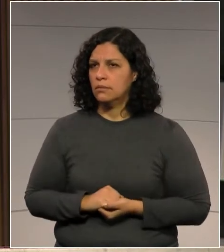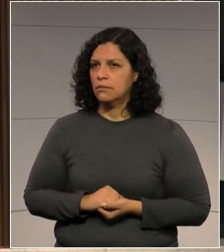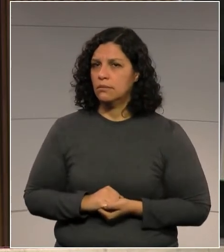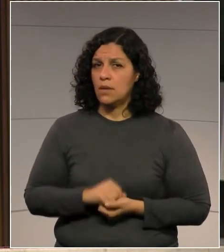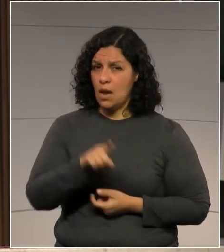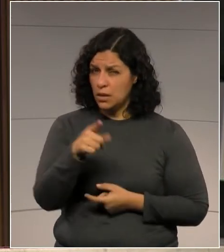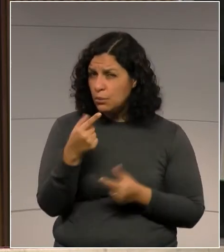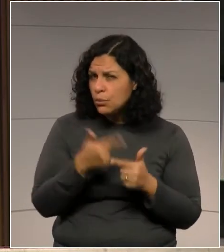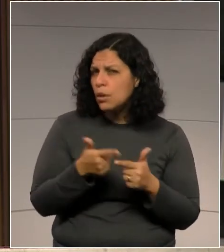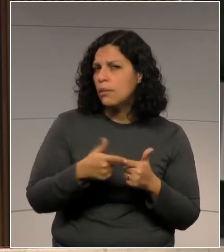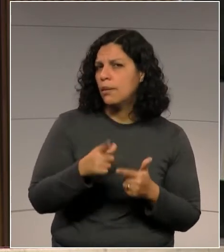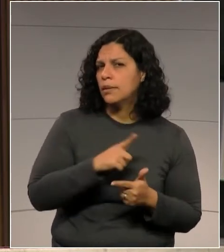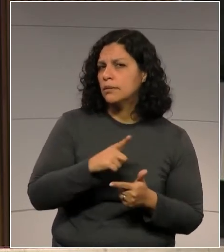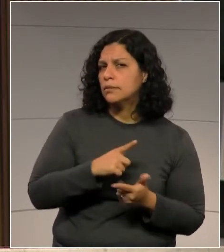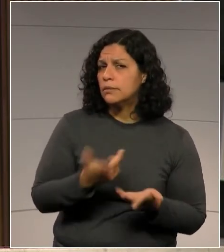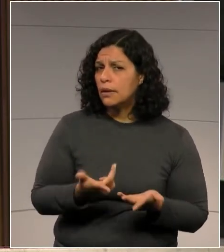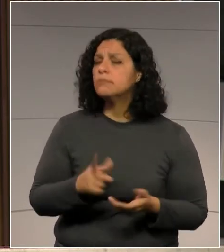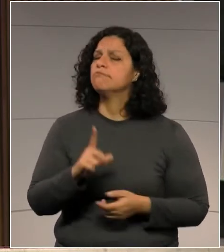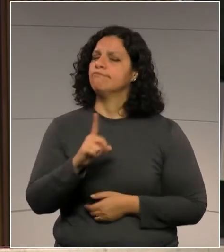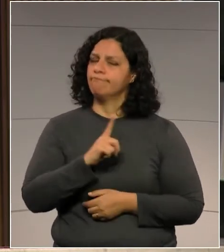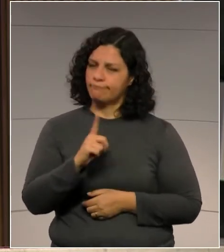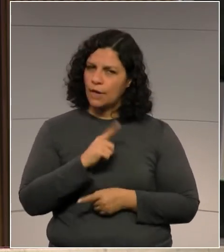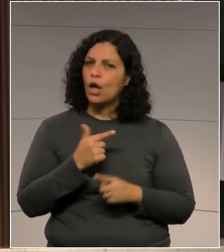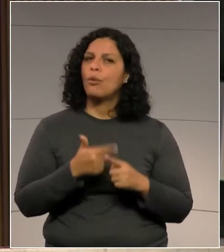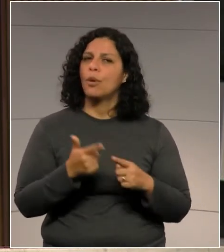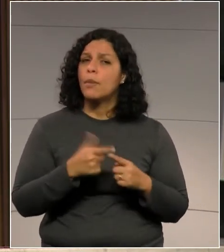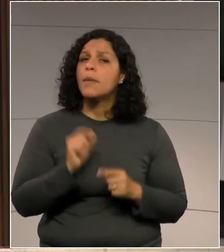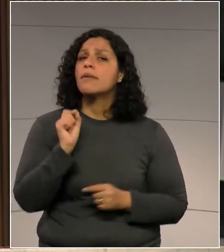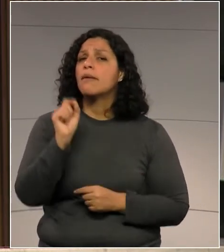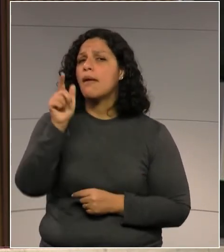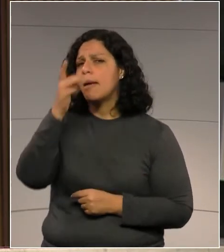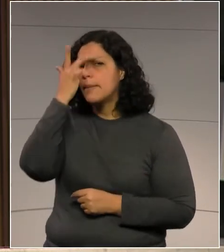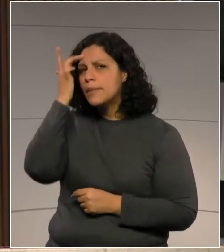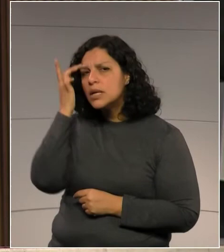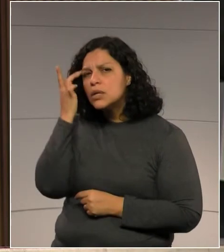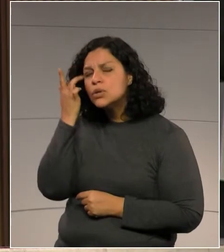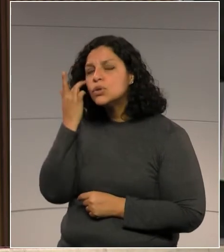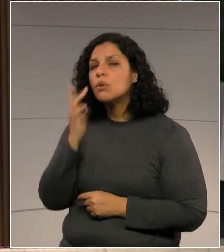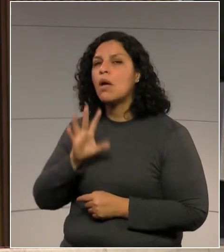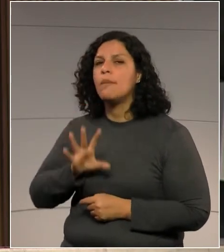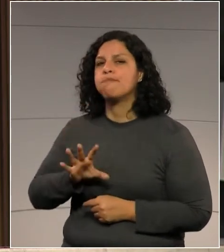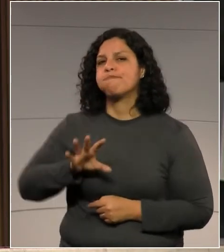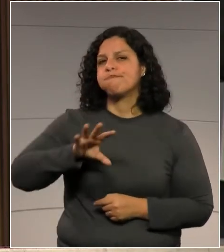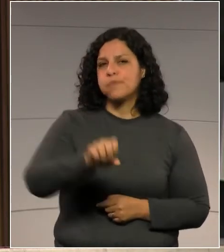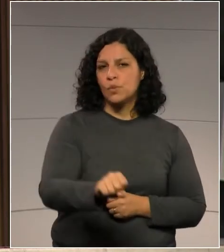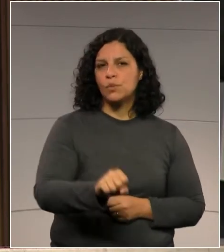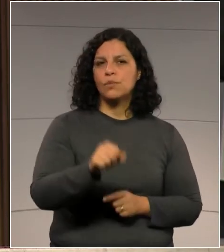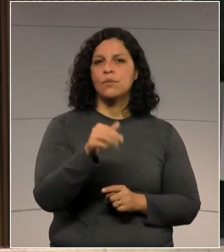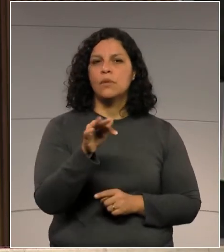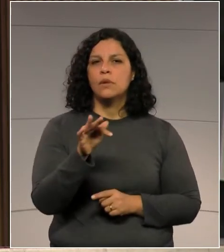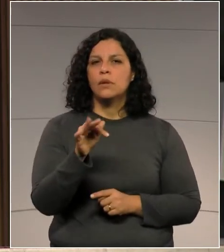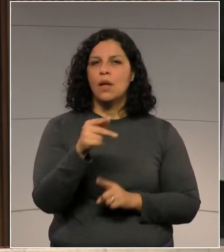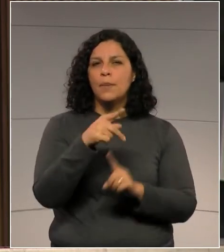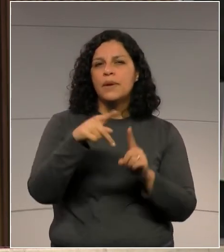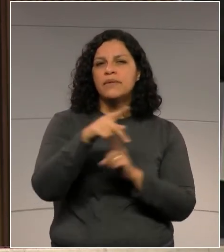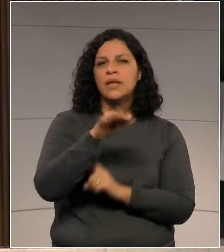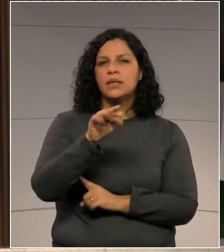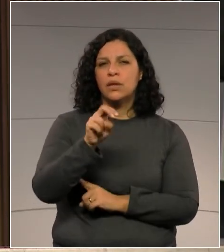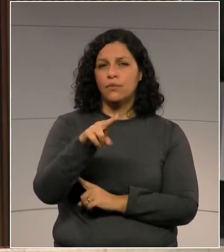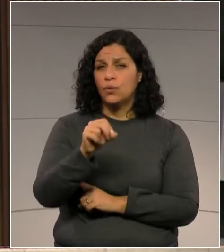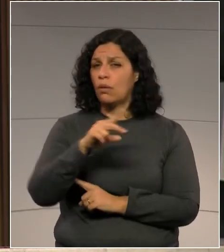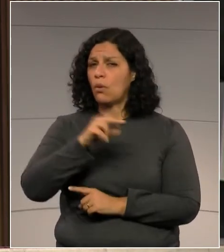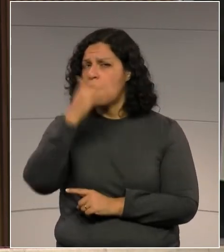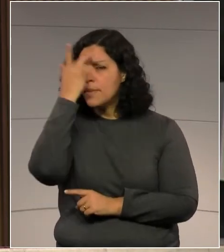Está com problema? Está. Quem é que atacou o Fundo de Previdência? Os servidores. Não foi nenhum